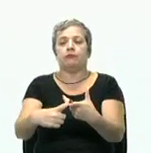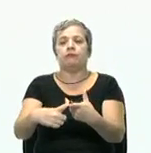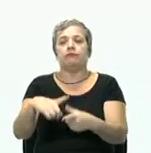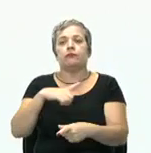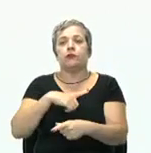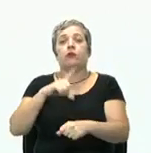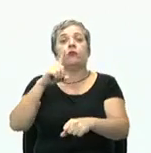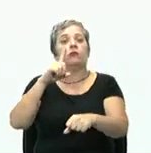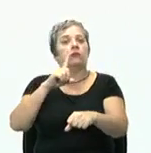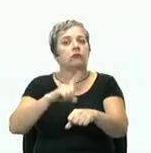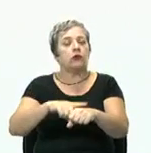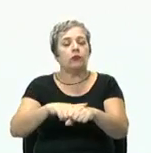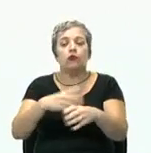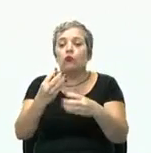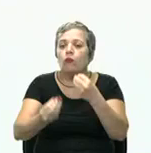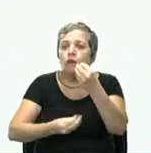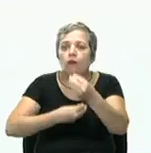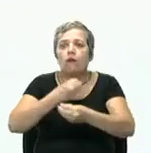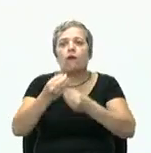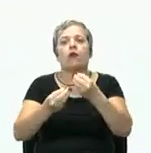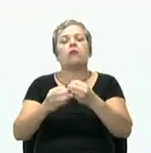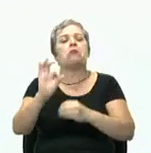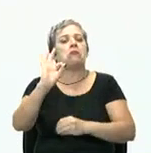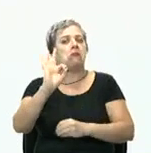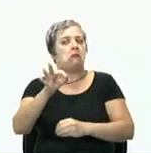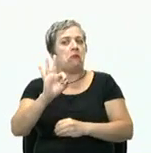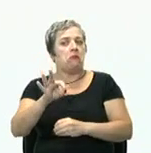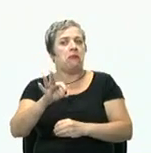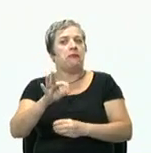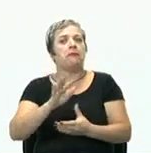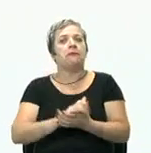tenho tempo para fazer, a forma que fazer exatamente.